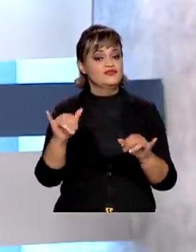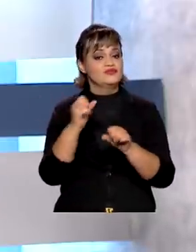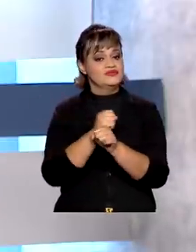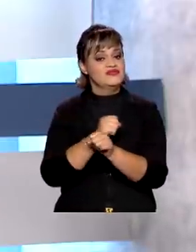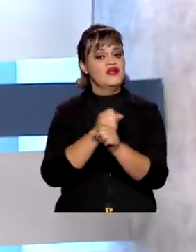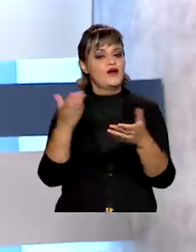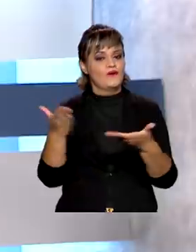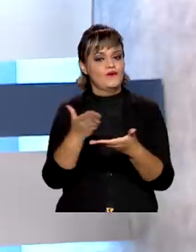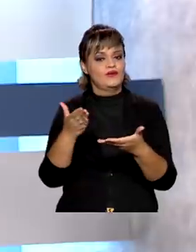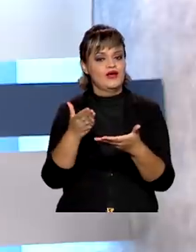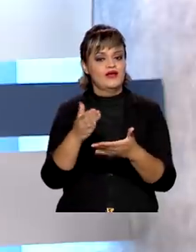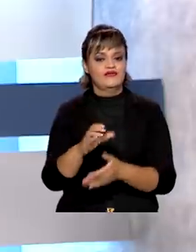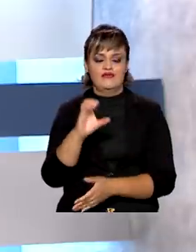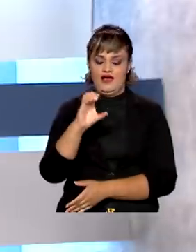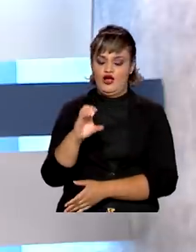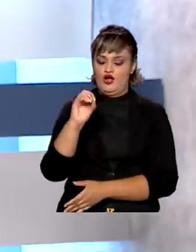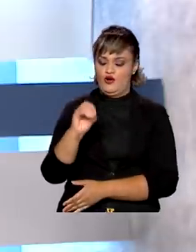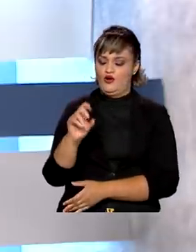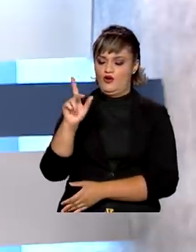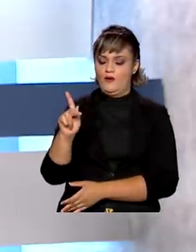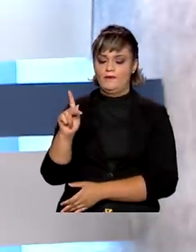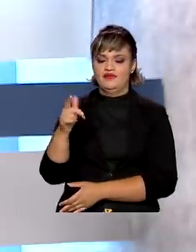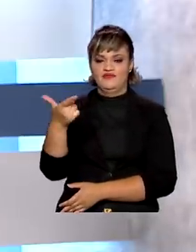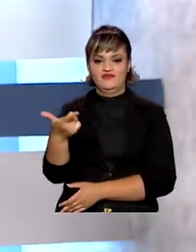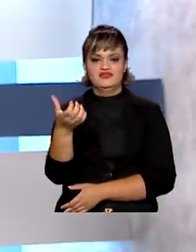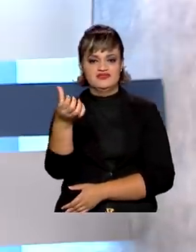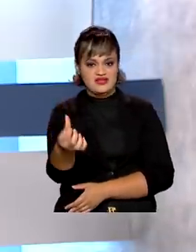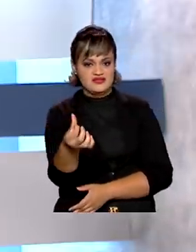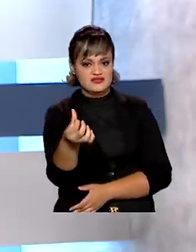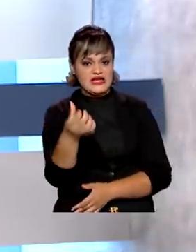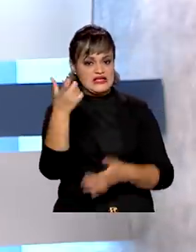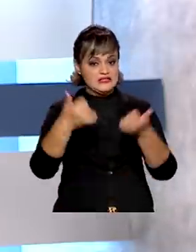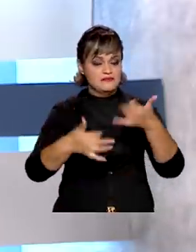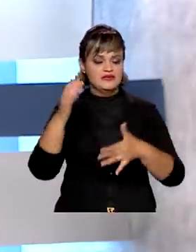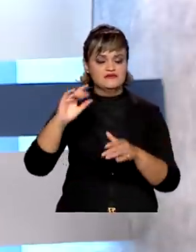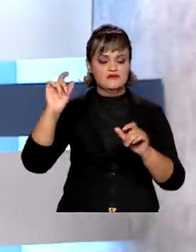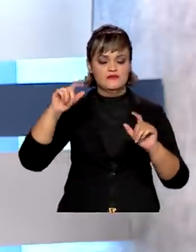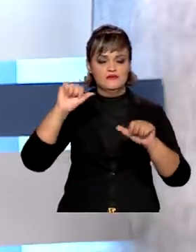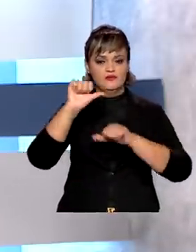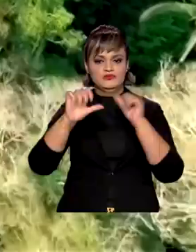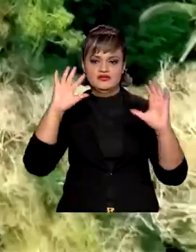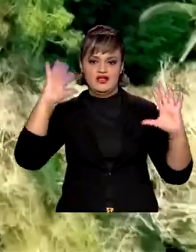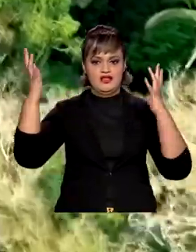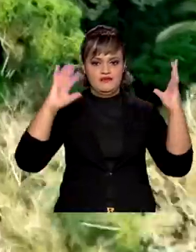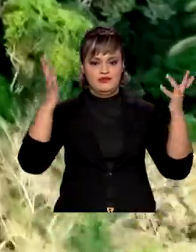ano na Conferência das Nações Unidas sobre as Mudanças Climáticas.